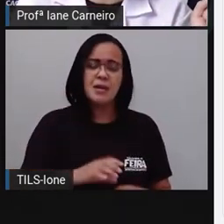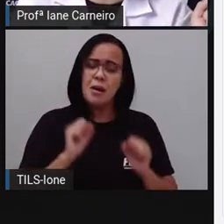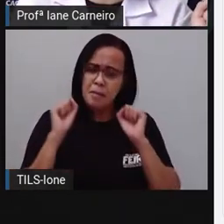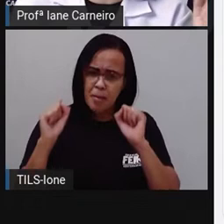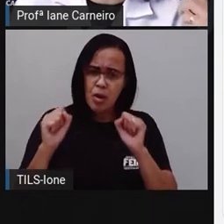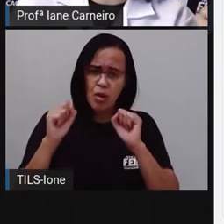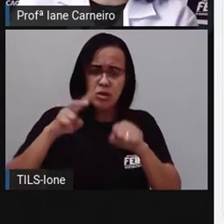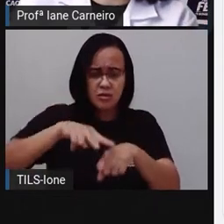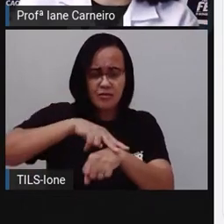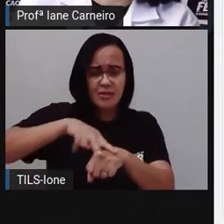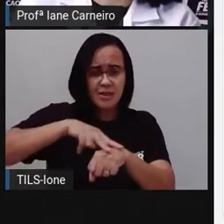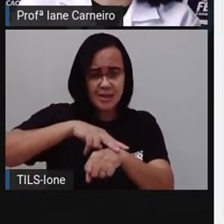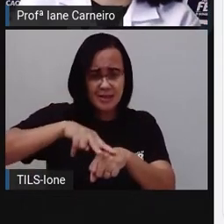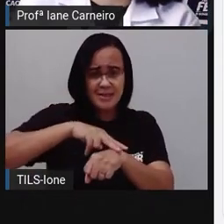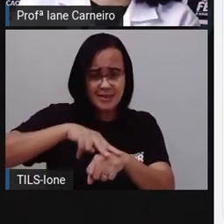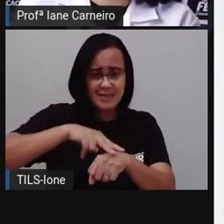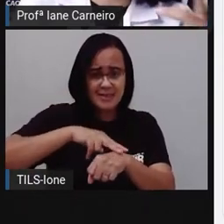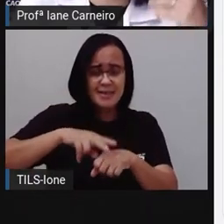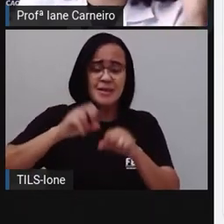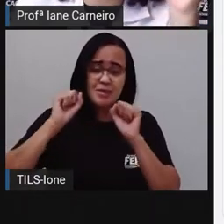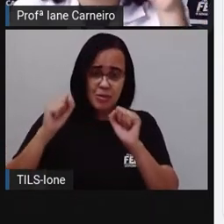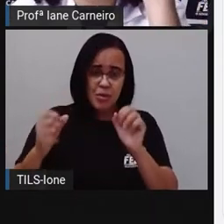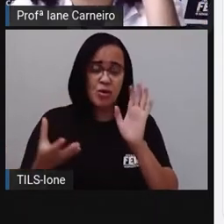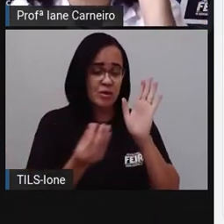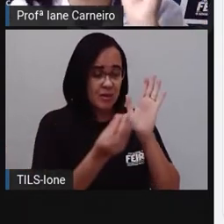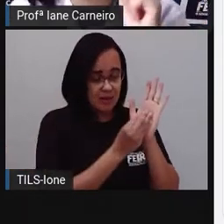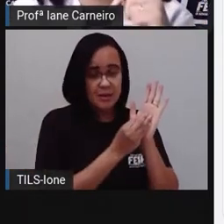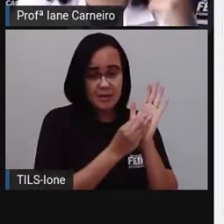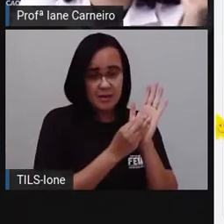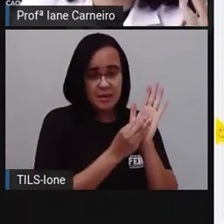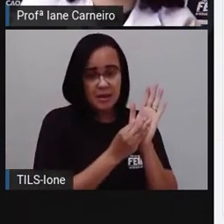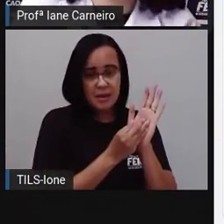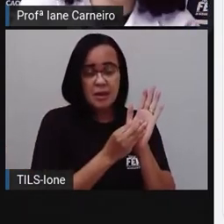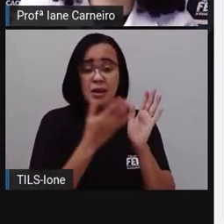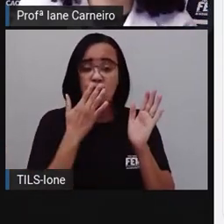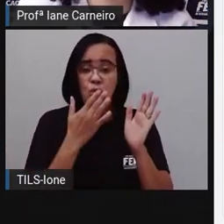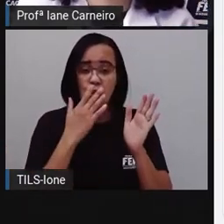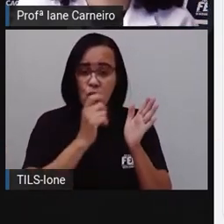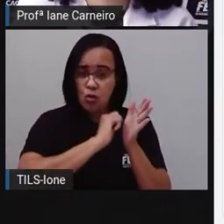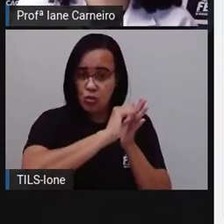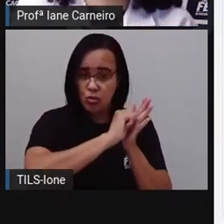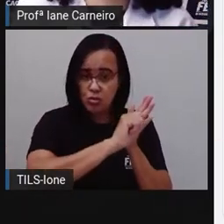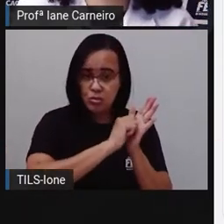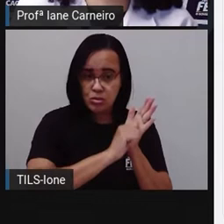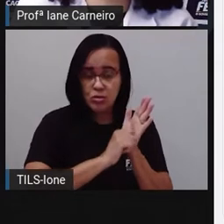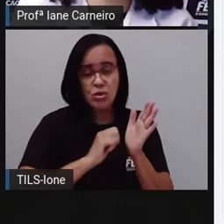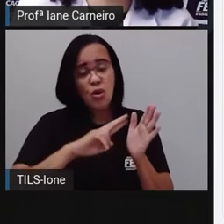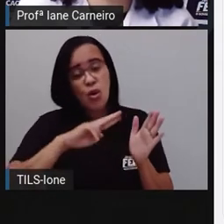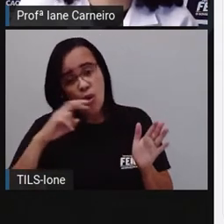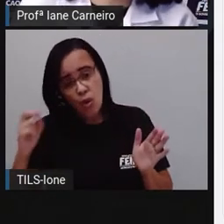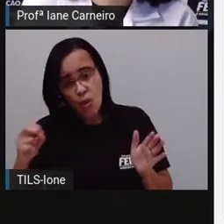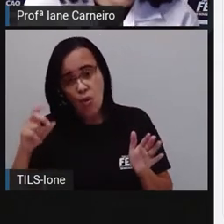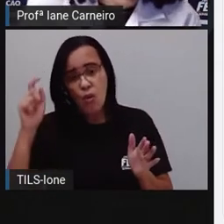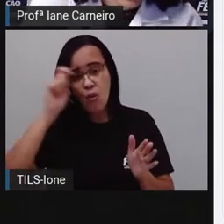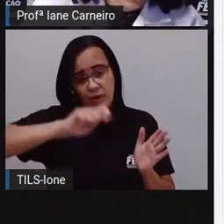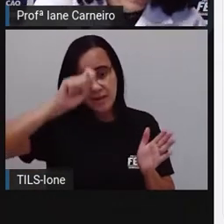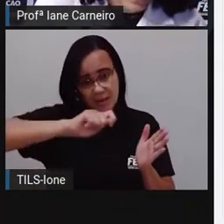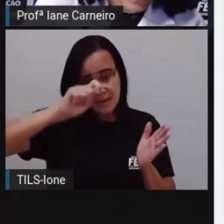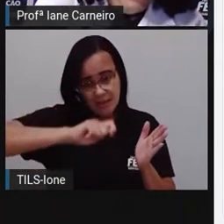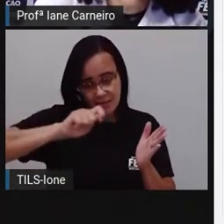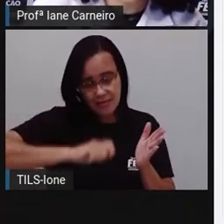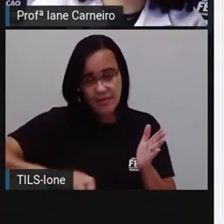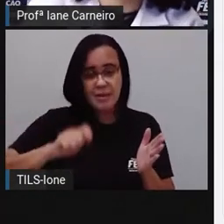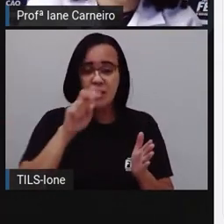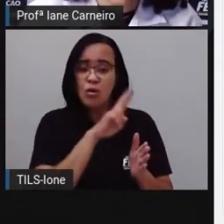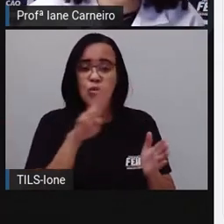certo? Então, você pode colocar aqui, pintar, né? Com a cor verde. Ou você pode escrever, realmente, o nome